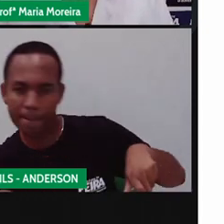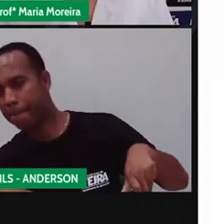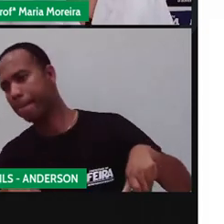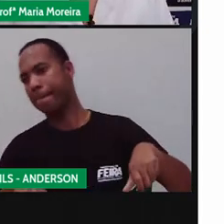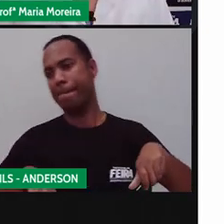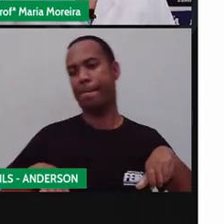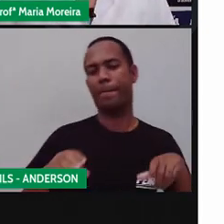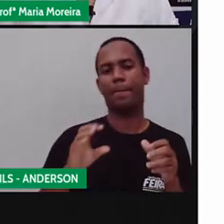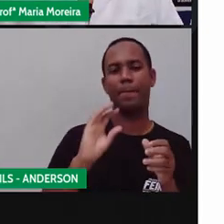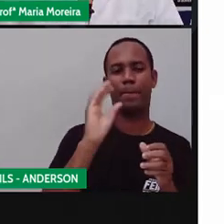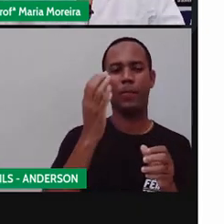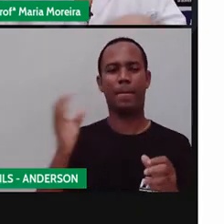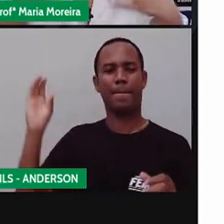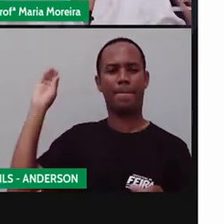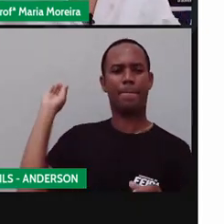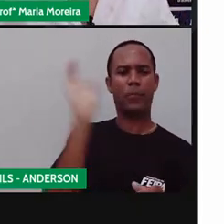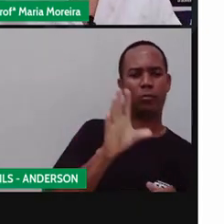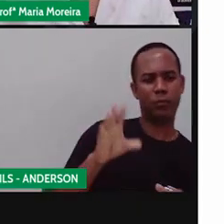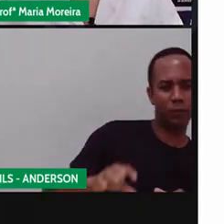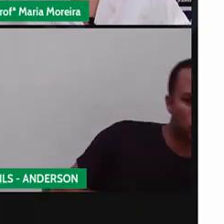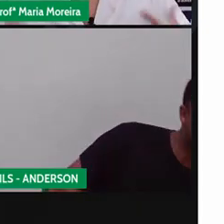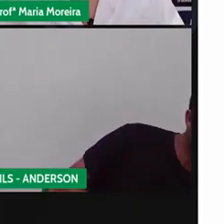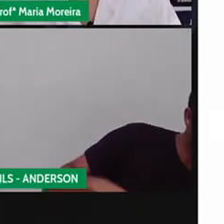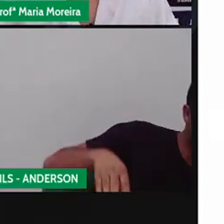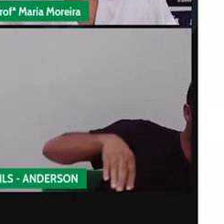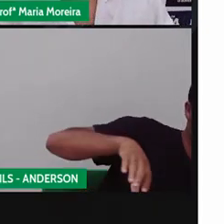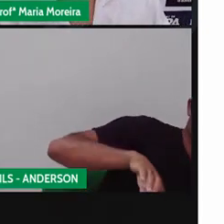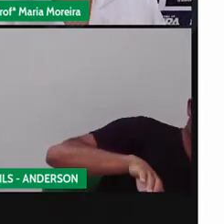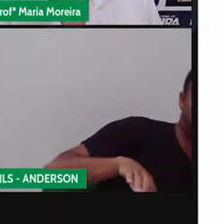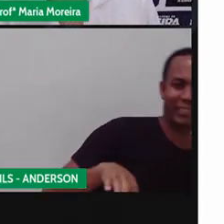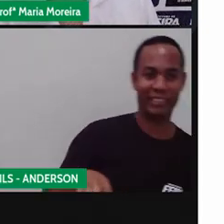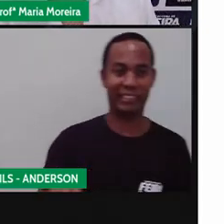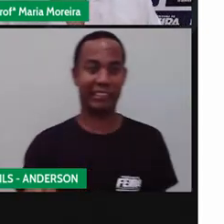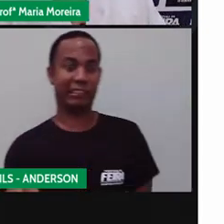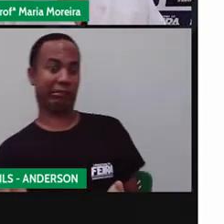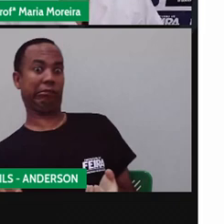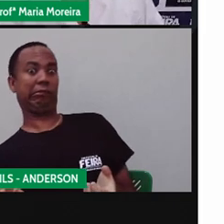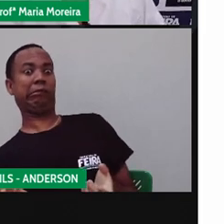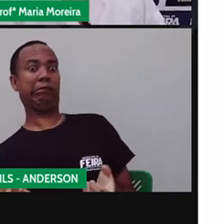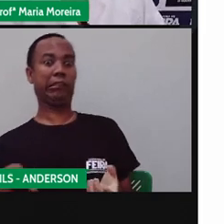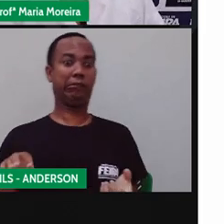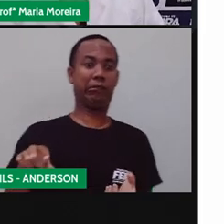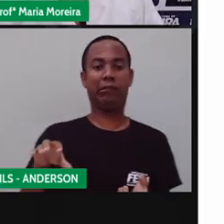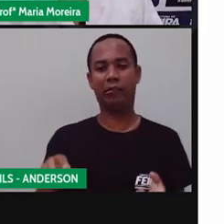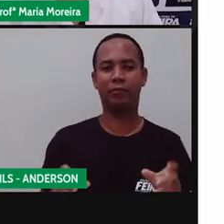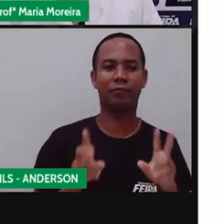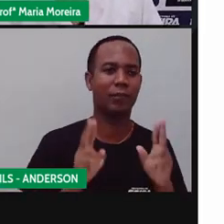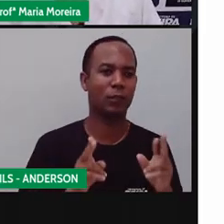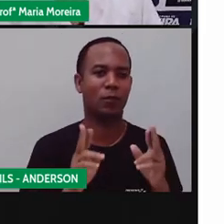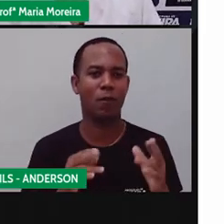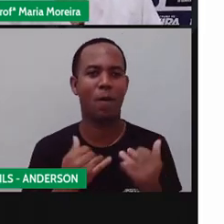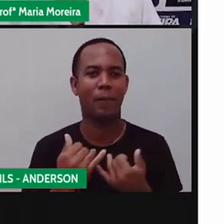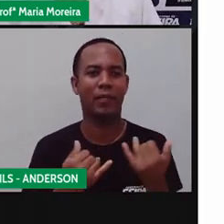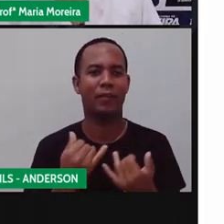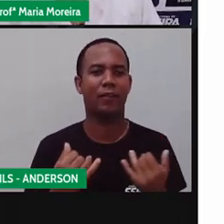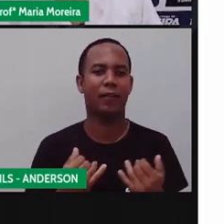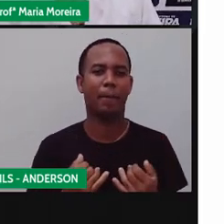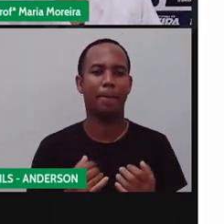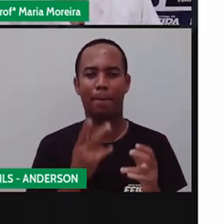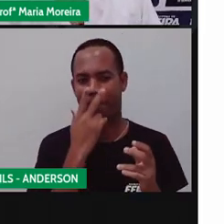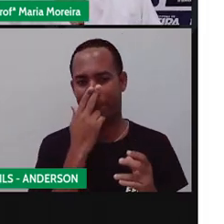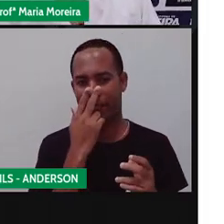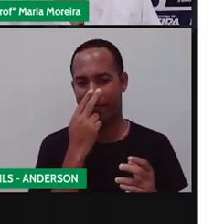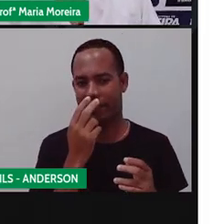se vai receber a bola. E aí é uma confusão. É como o nosso baleado. Só que seria o nosso baleado um pouco ou não?